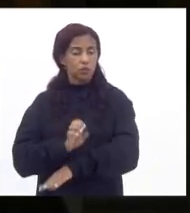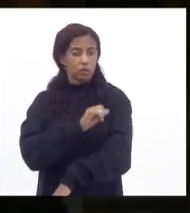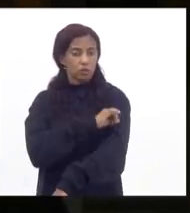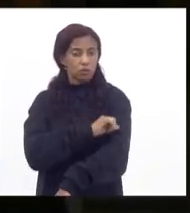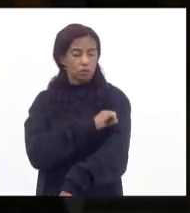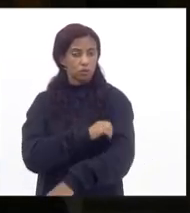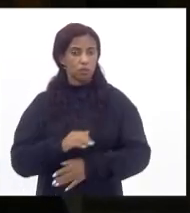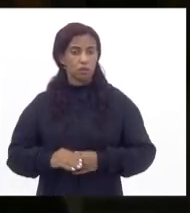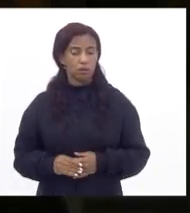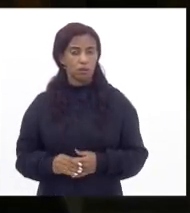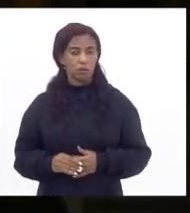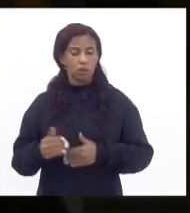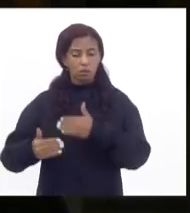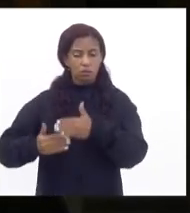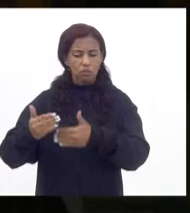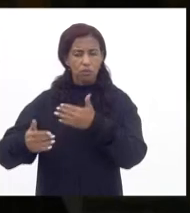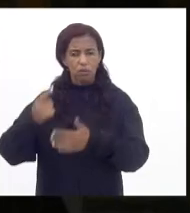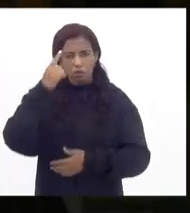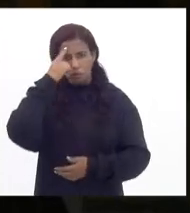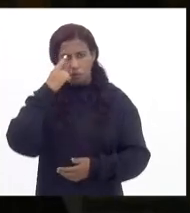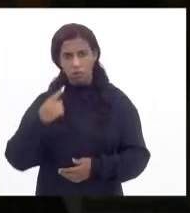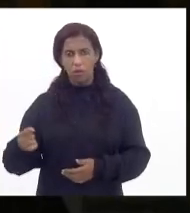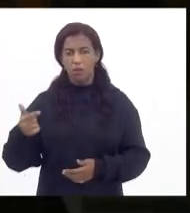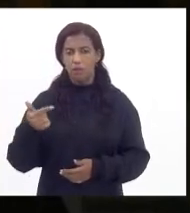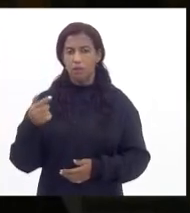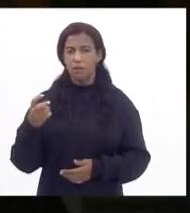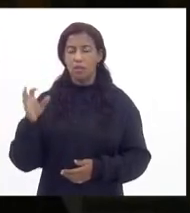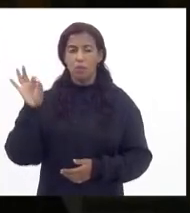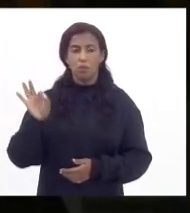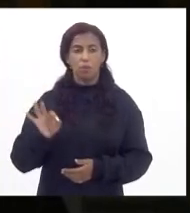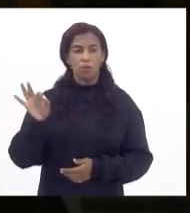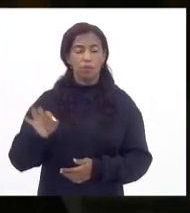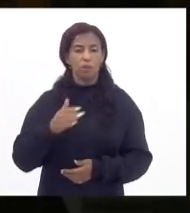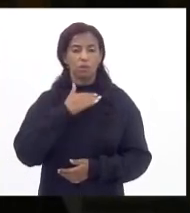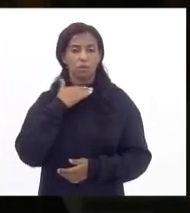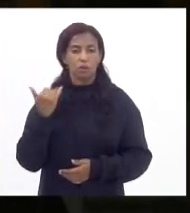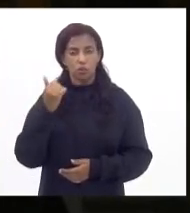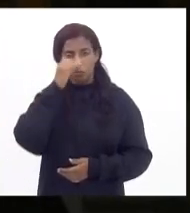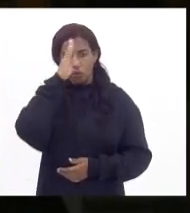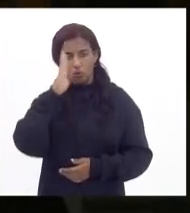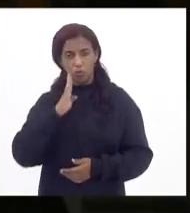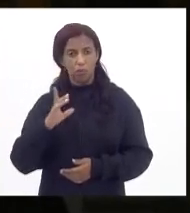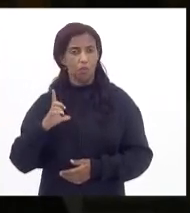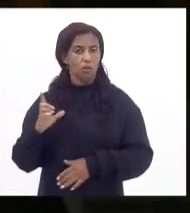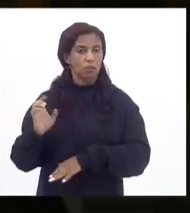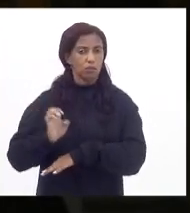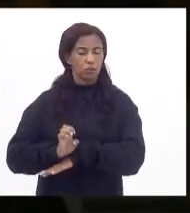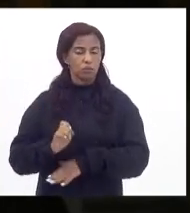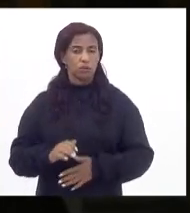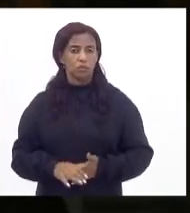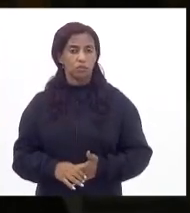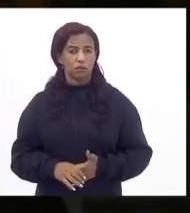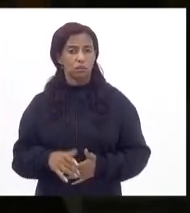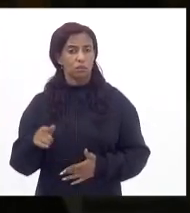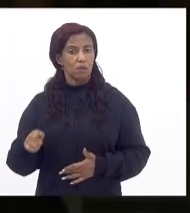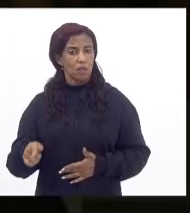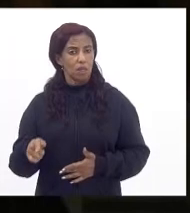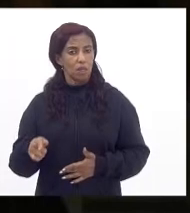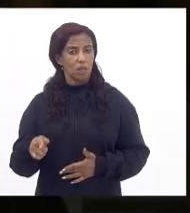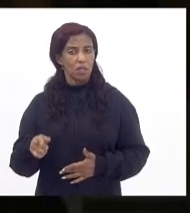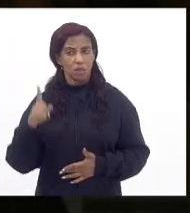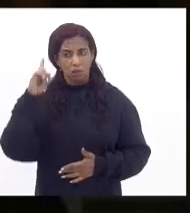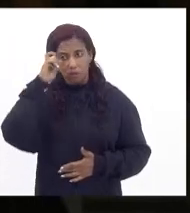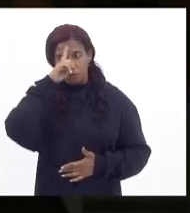durante algumas semanas 25% das mortes no Brasil estão no nosso estado esse é o nosso quadro